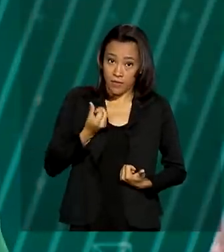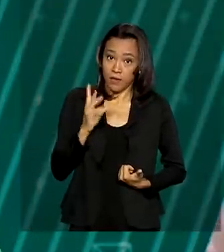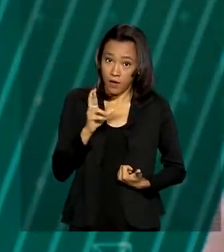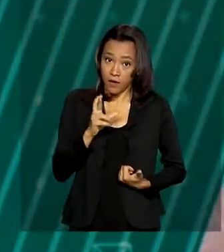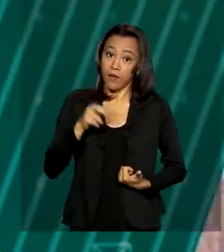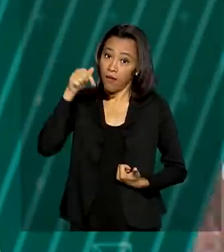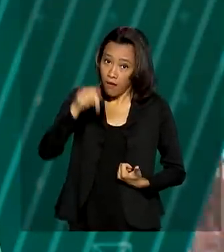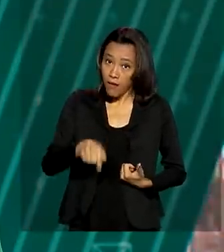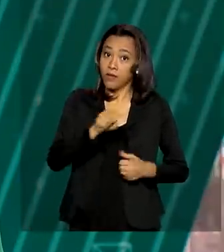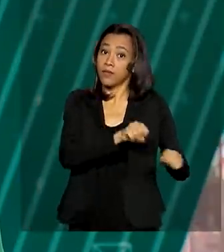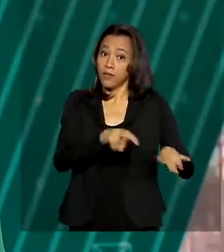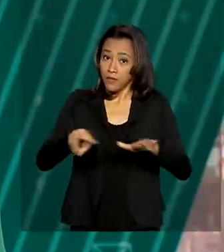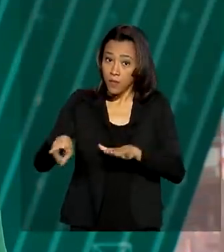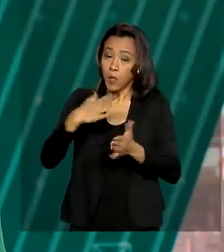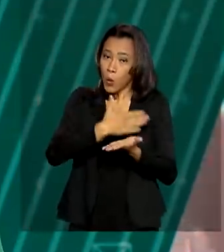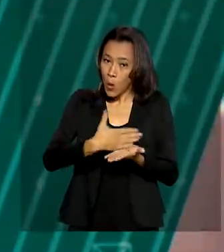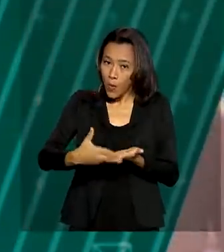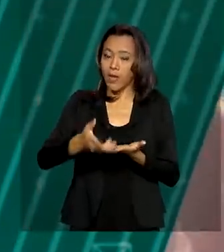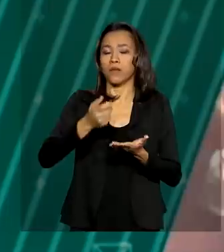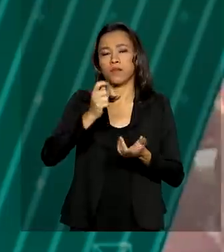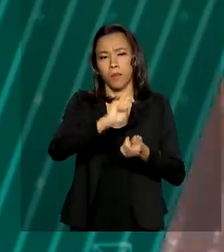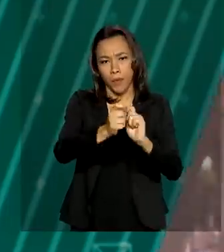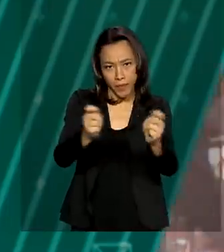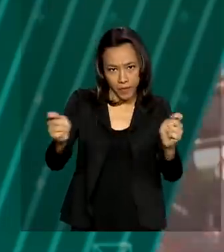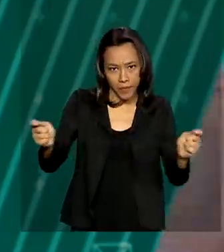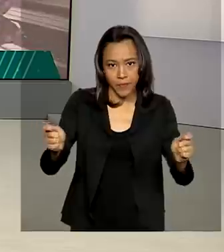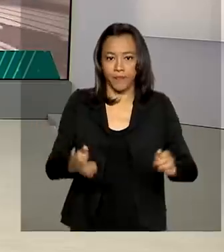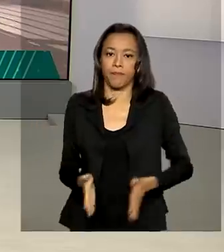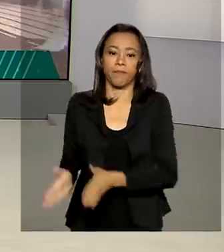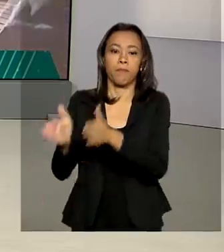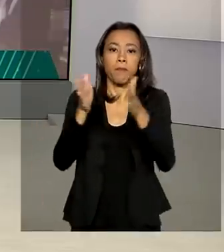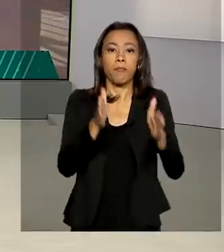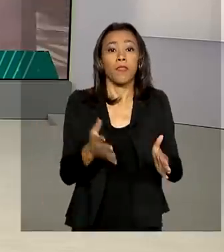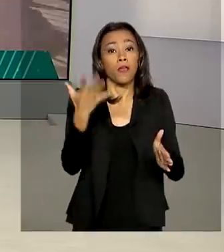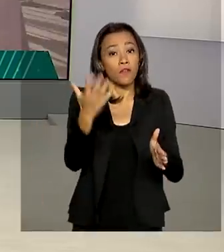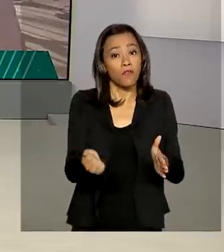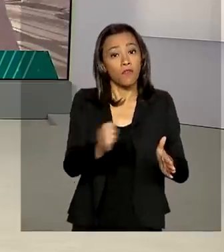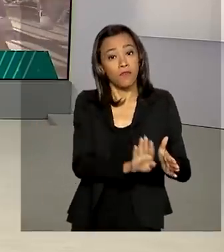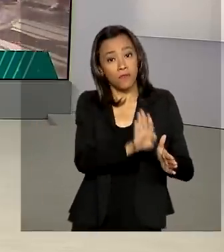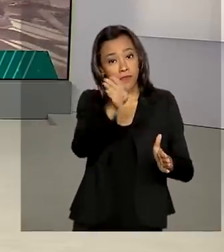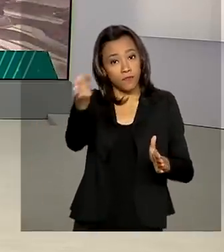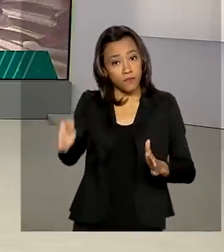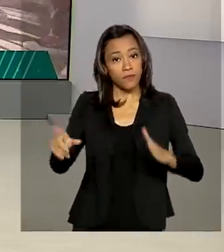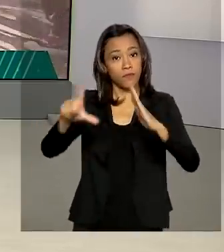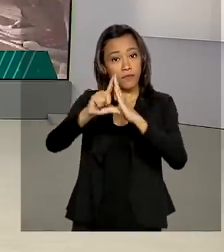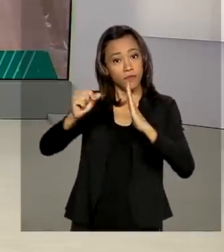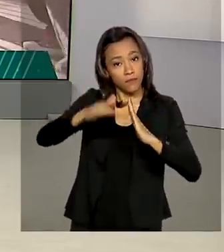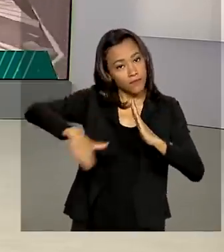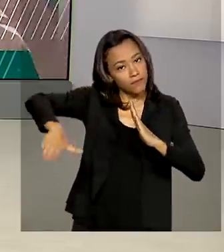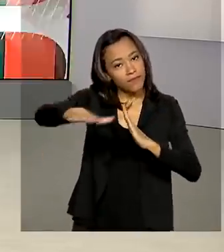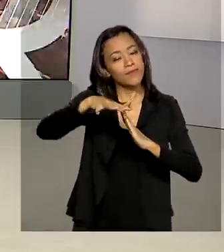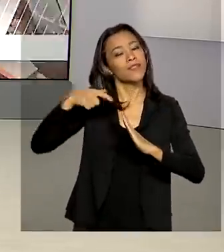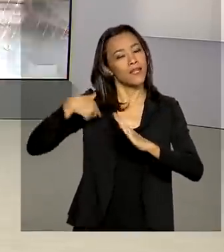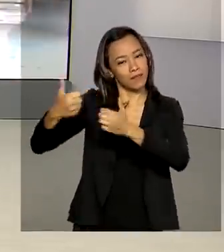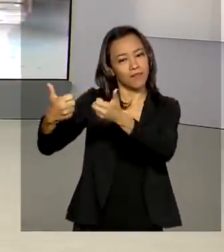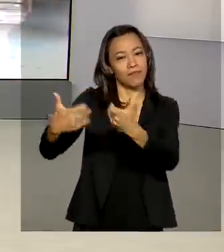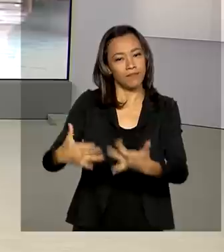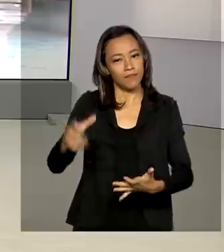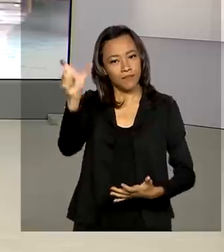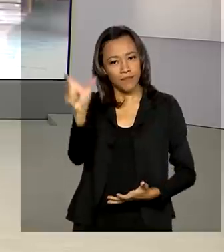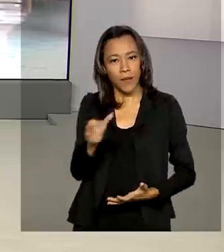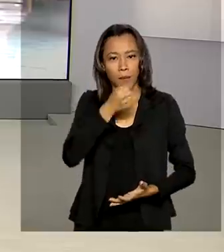começa mais uma etapa de pagamento. Vamos ao Palácio do Planalto, a repórter Márcia Fernandes conta agora pra gente.